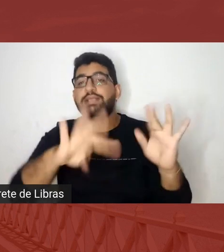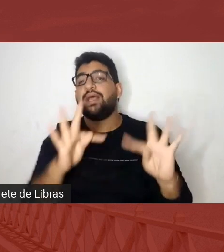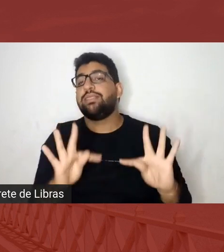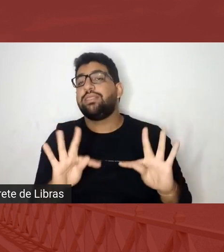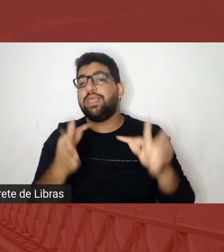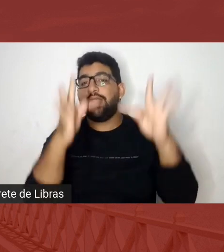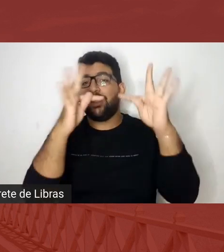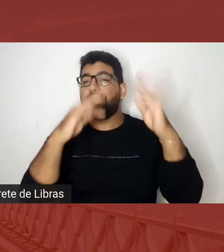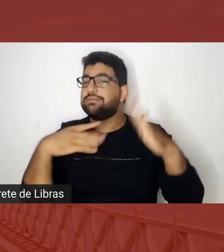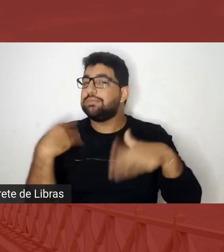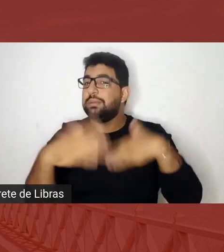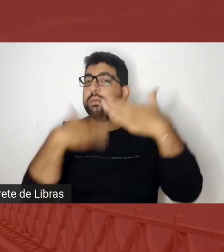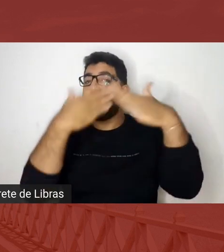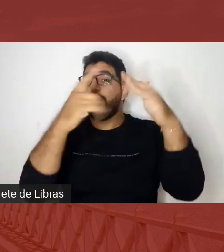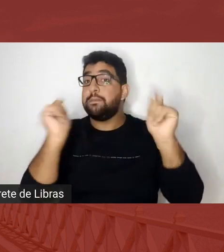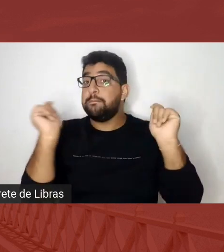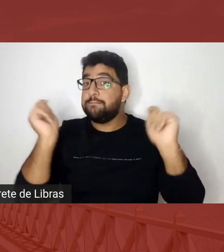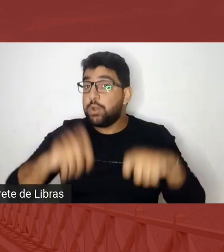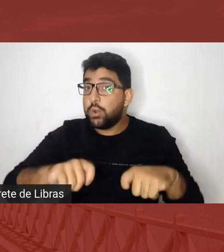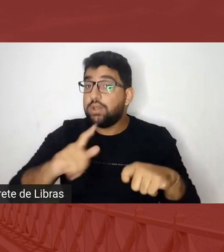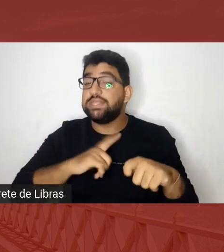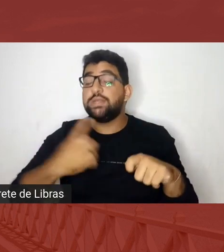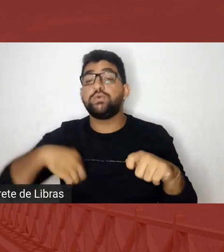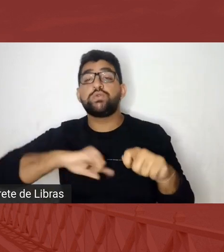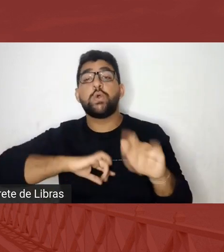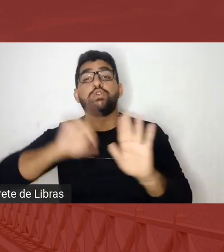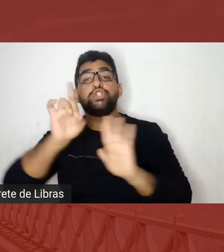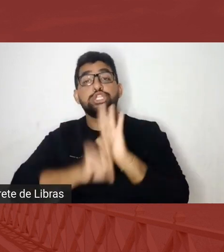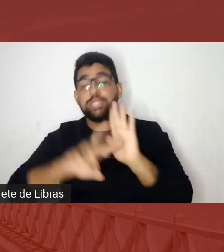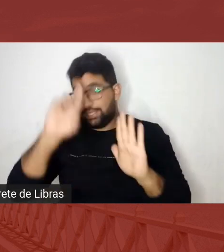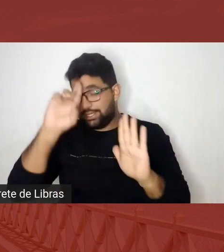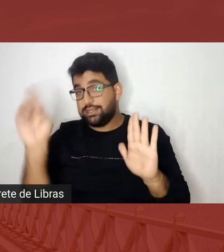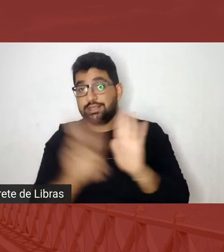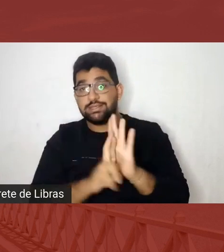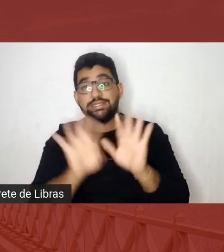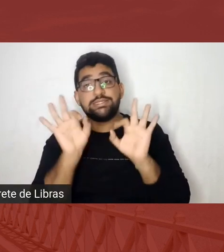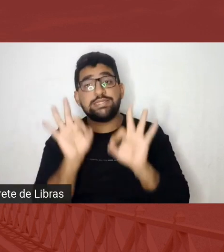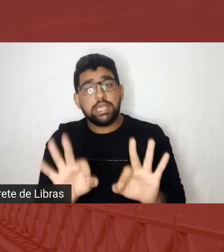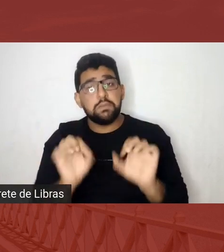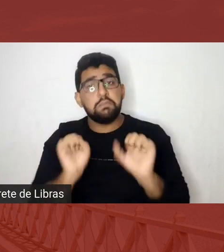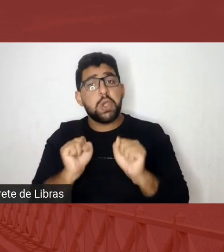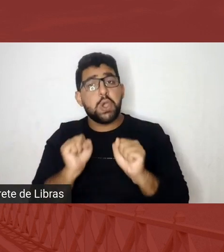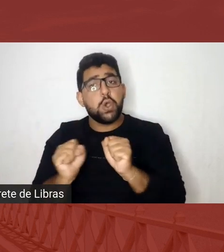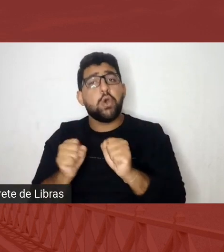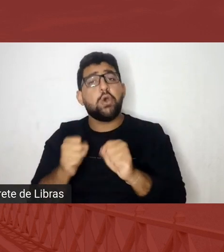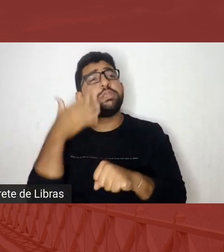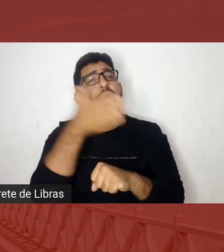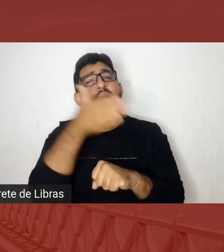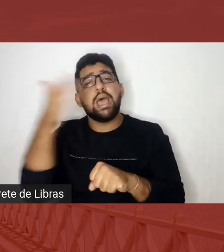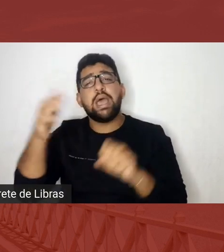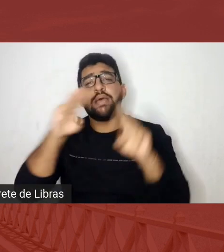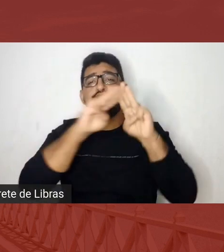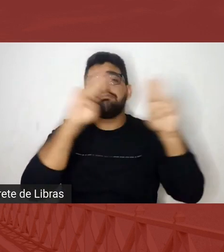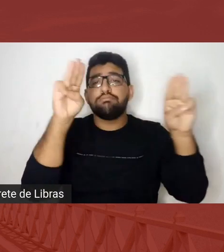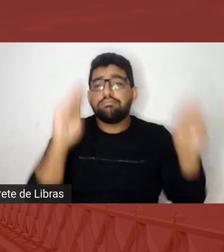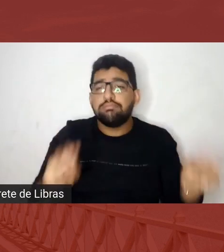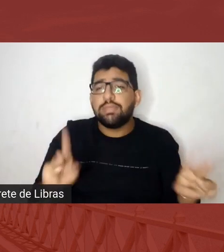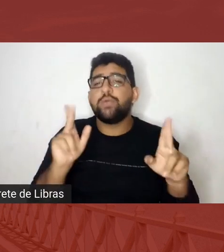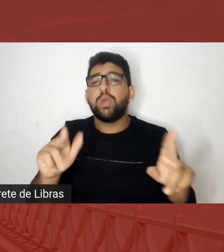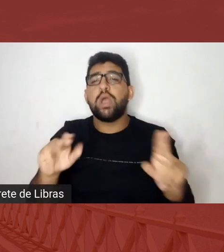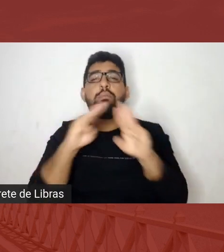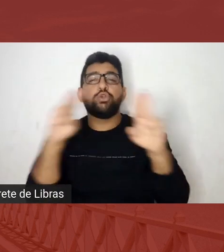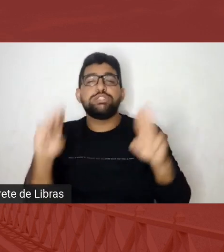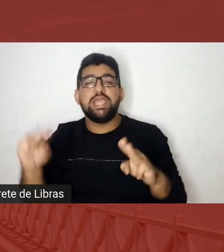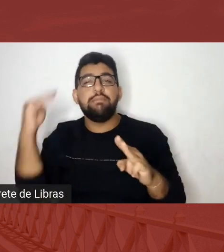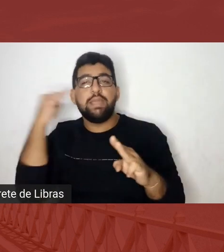efetivamente termos nossos direitos humanos respeitados e possamos andar por museus assim como nasce o museu da memória com Lázaro e